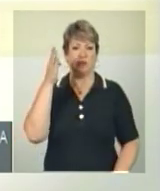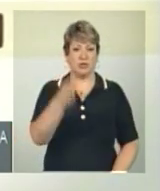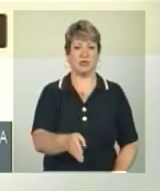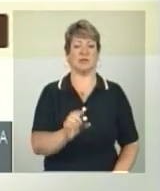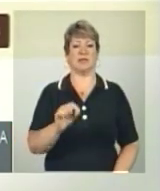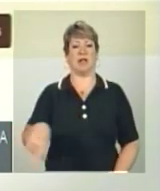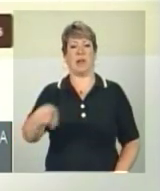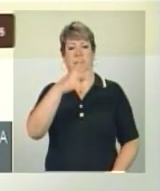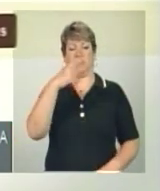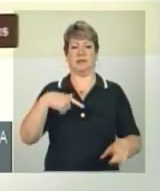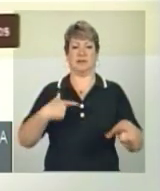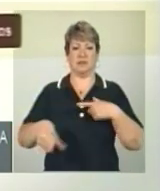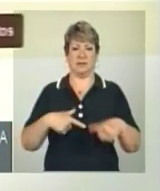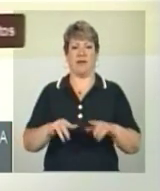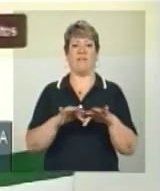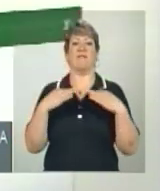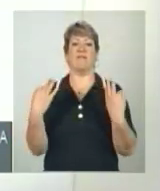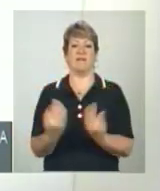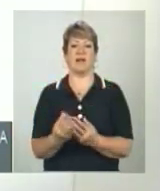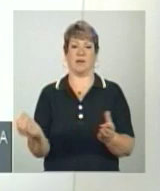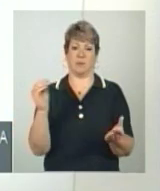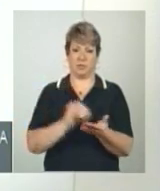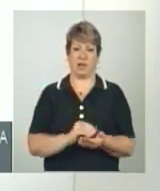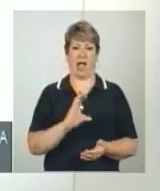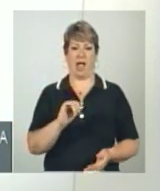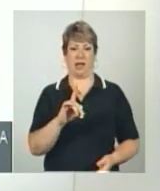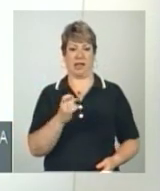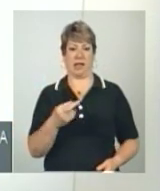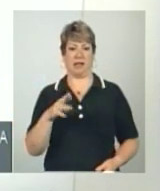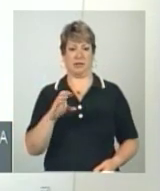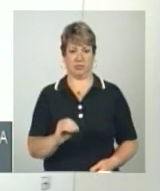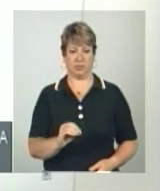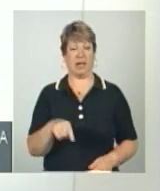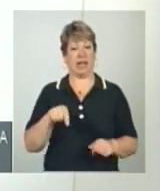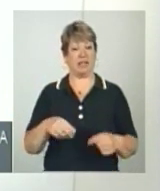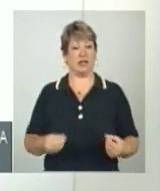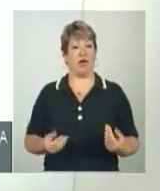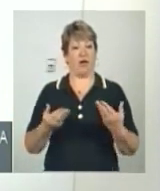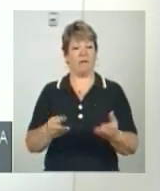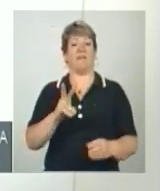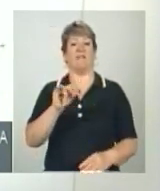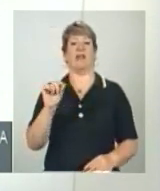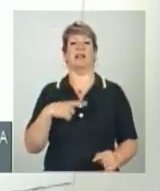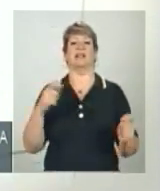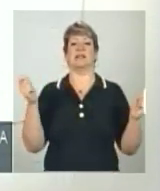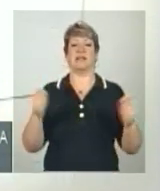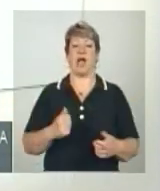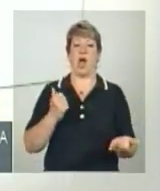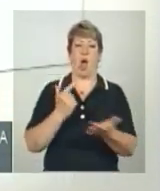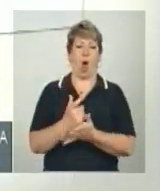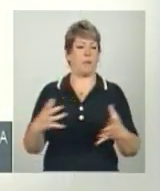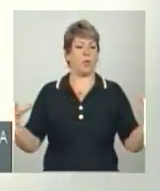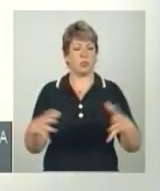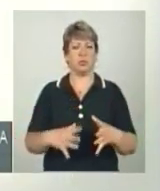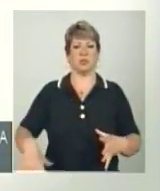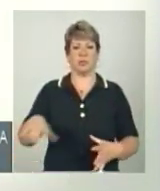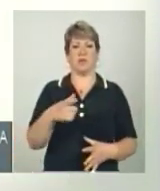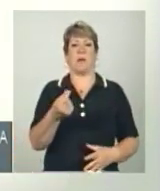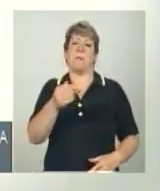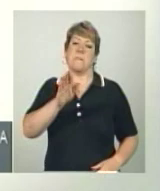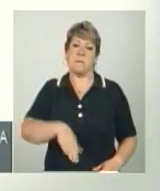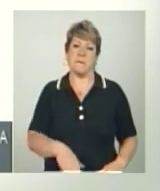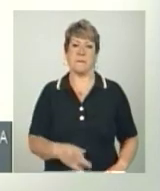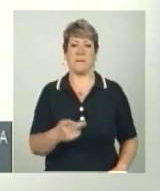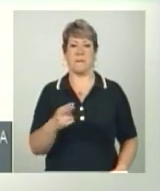aos empreendimentos familiares cadastrados. Estas ofertas vão possibilitar compras coletivas e redução